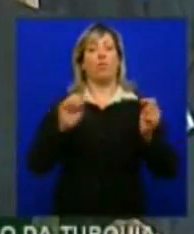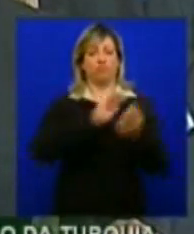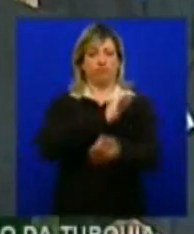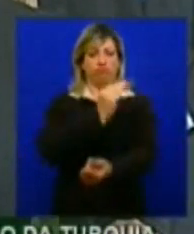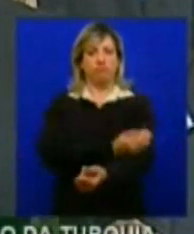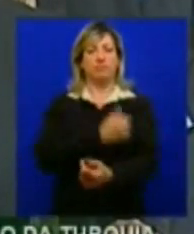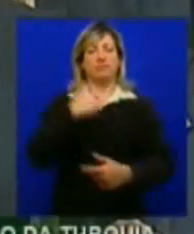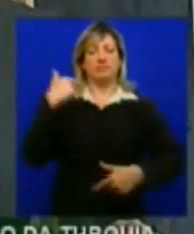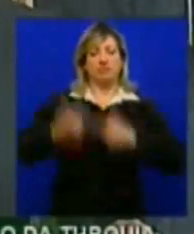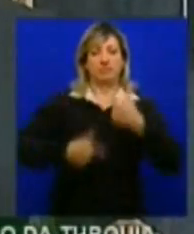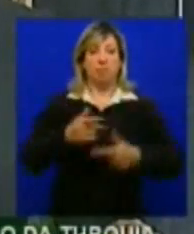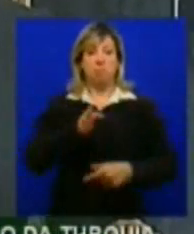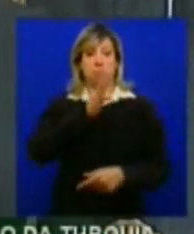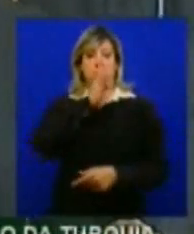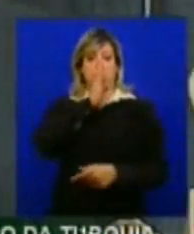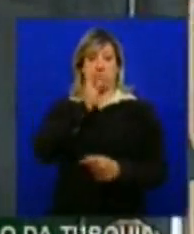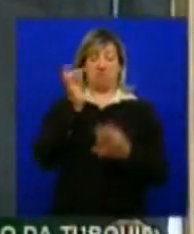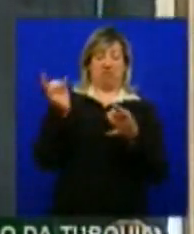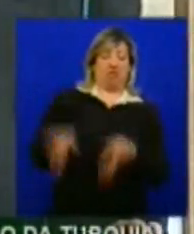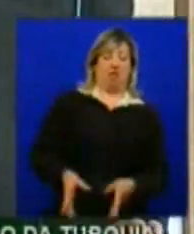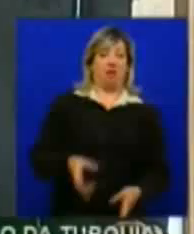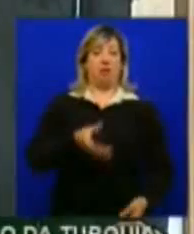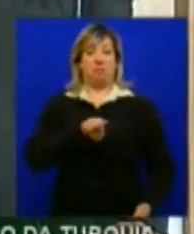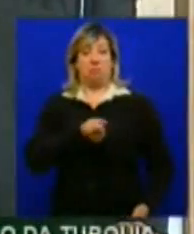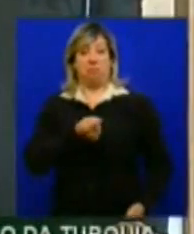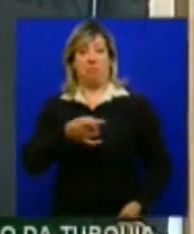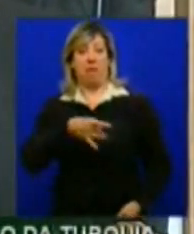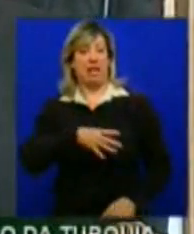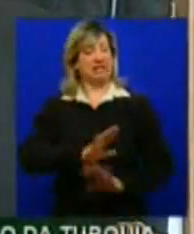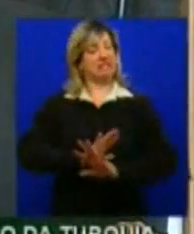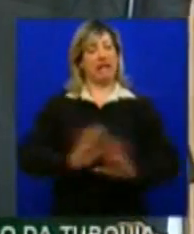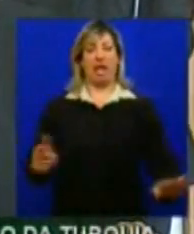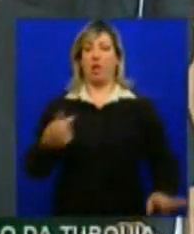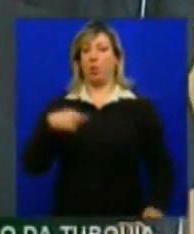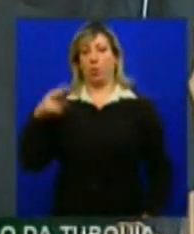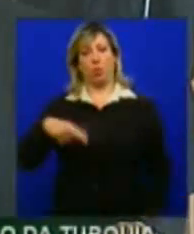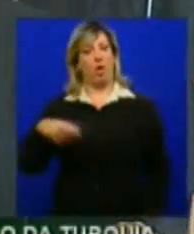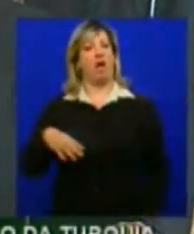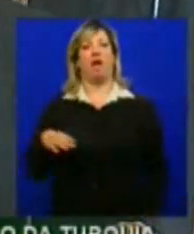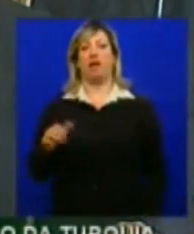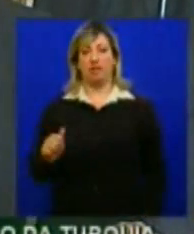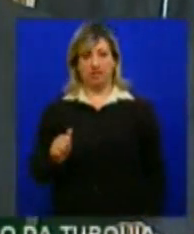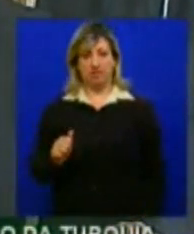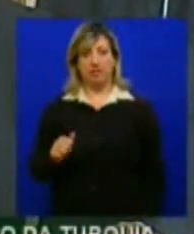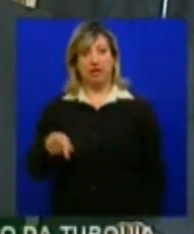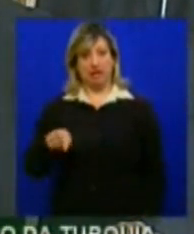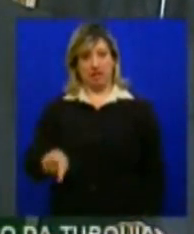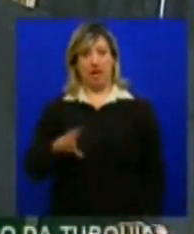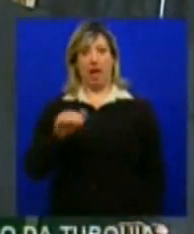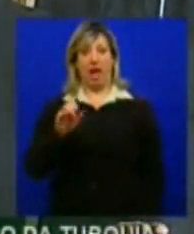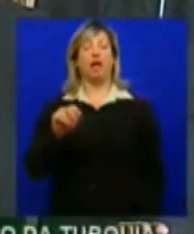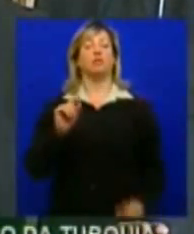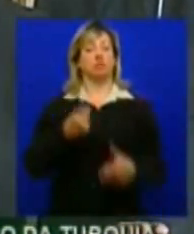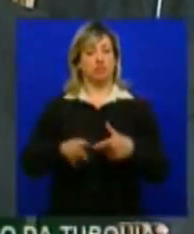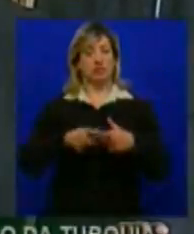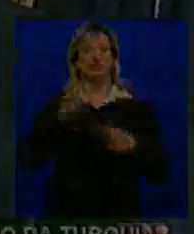não me omiti num caso sério como esse da questão nuclear do Irã. Amém.